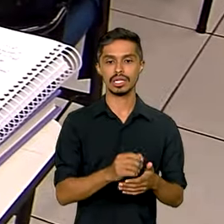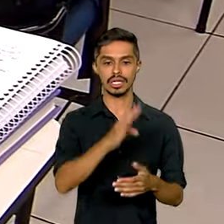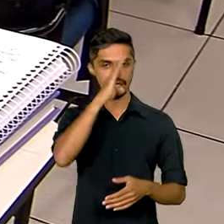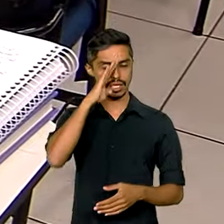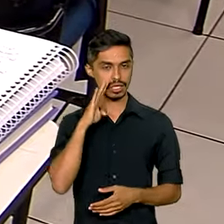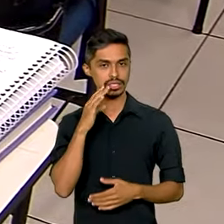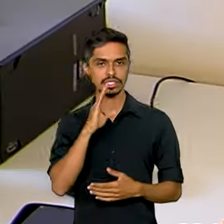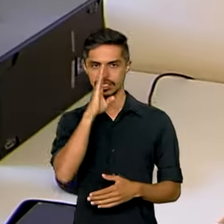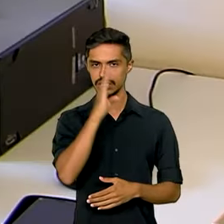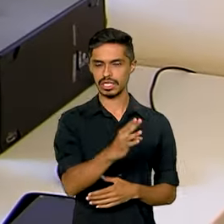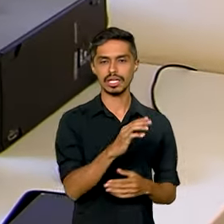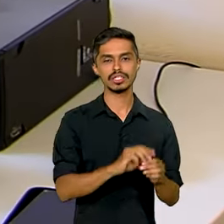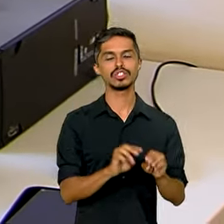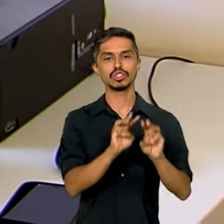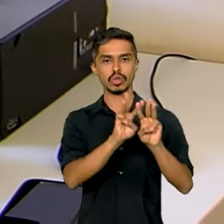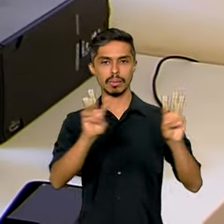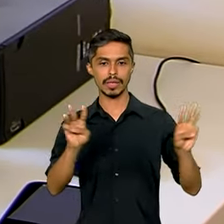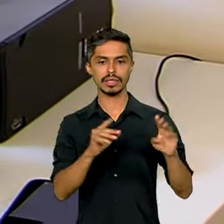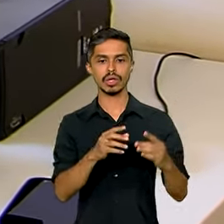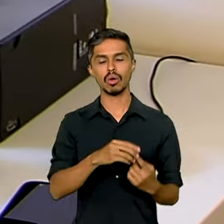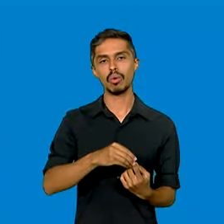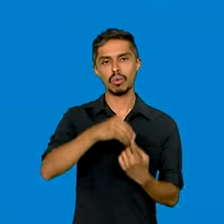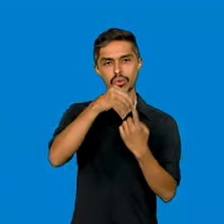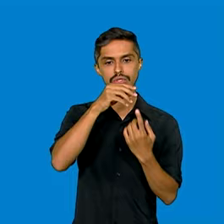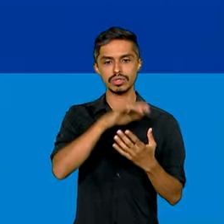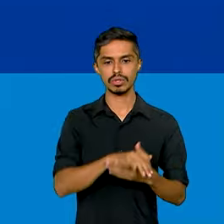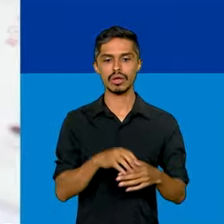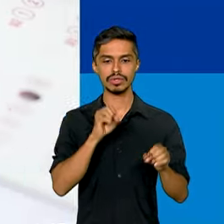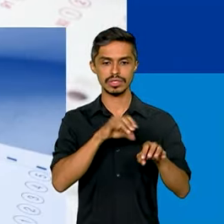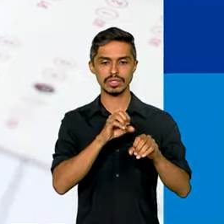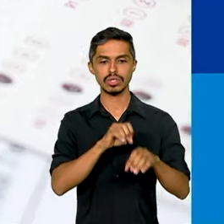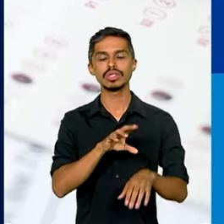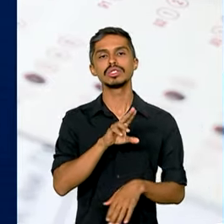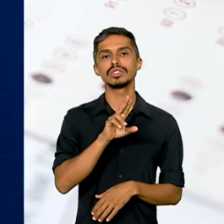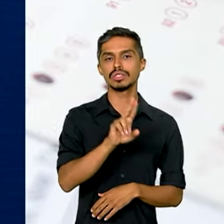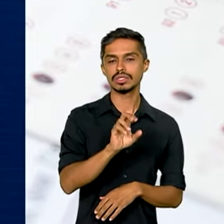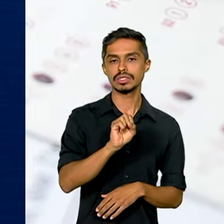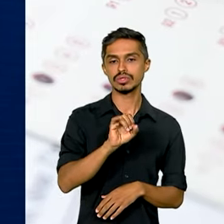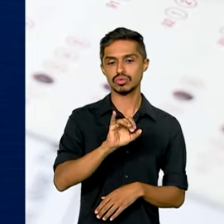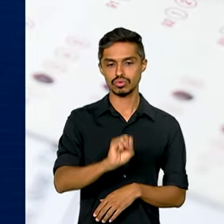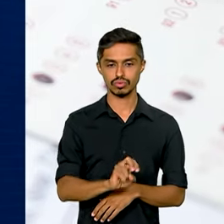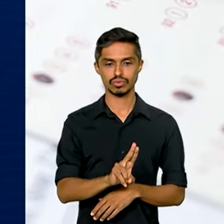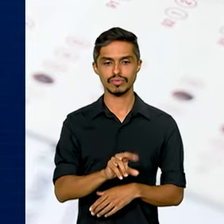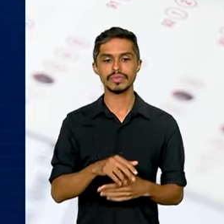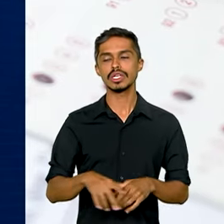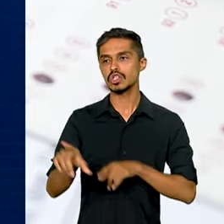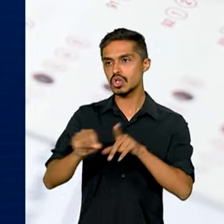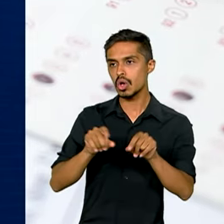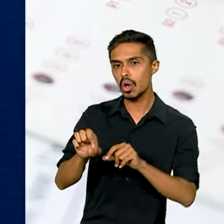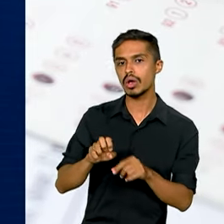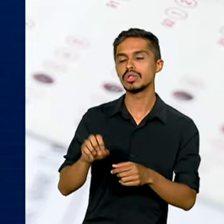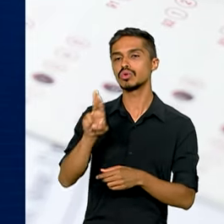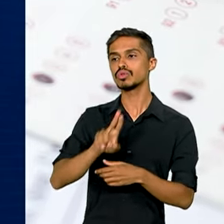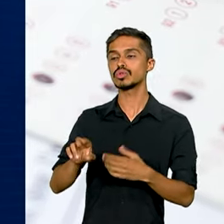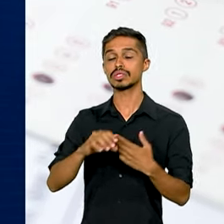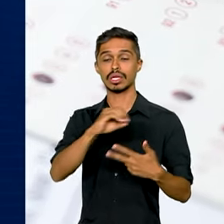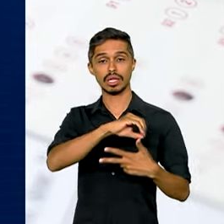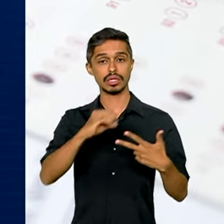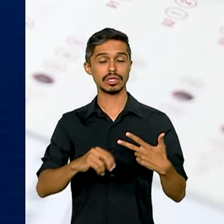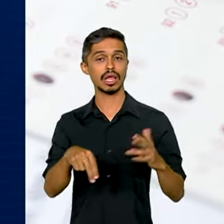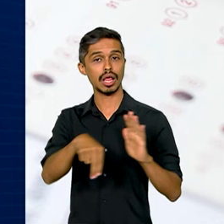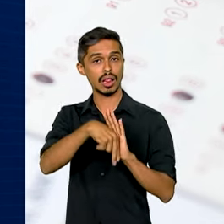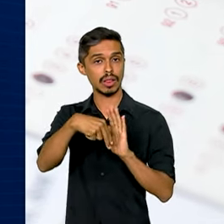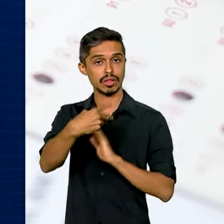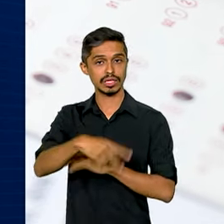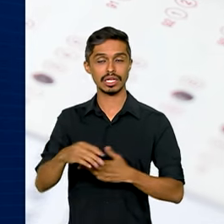diretamente no portal único de acesso ao ensino superior. O SISU seleciona os estudantes com base na nota do Enem até o